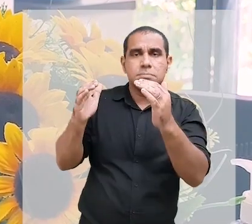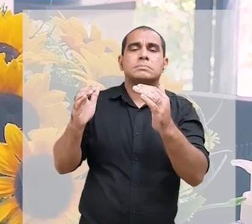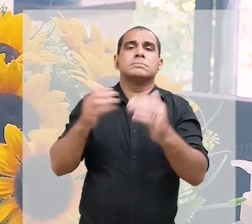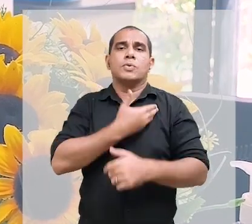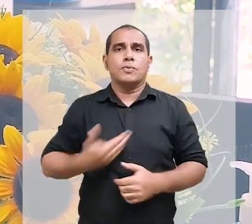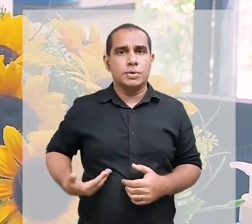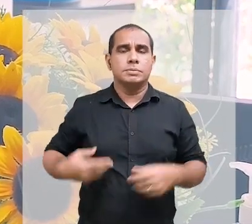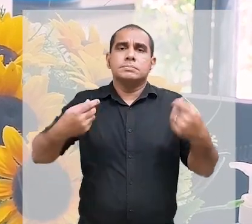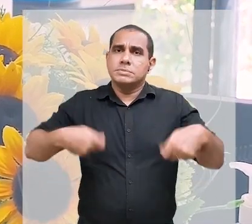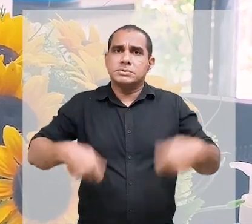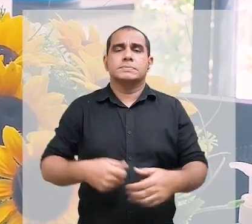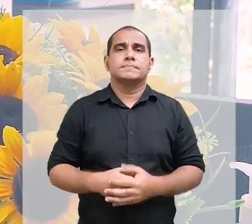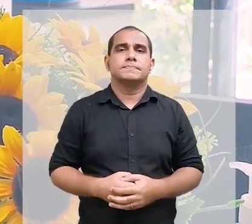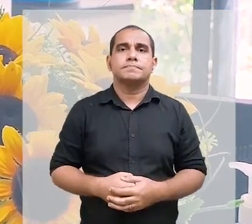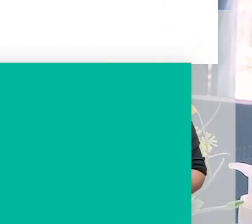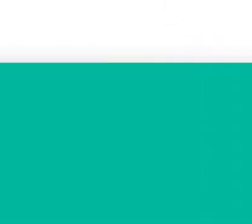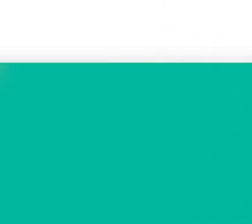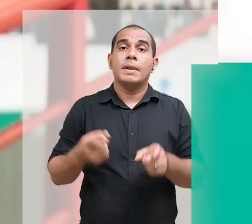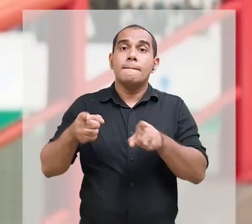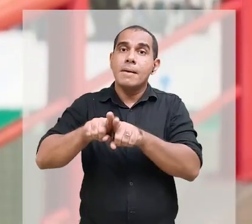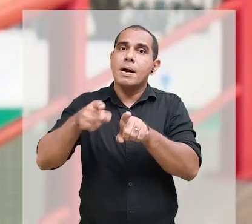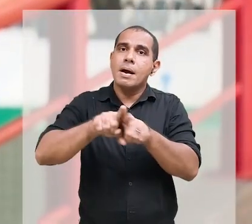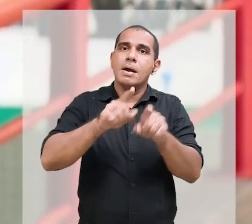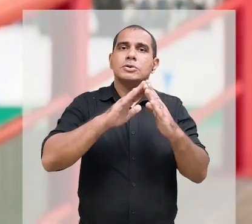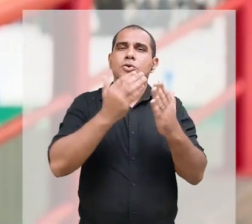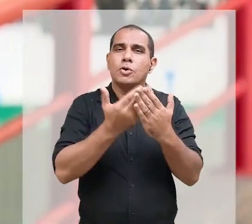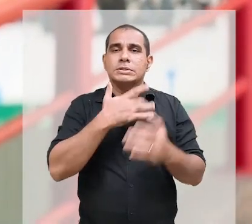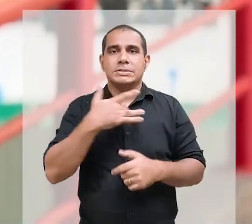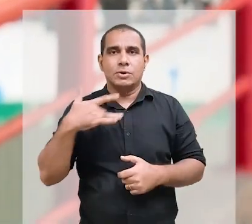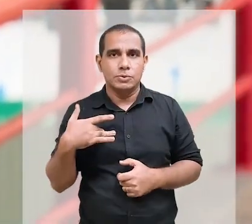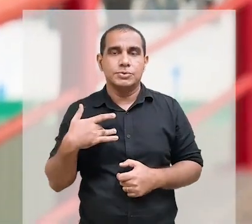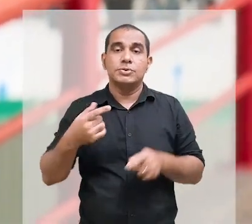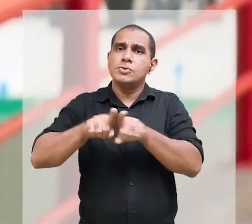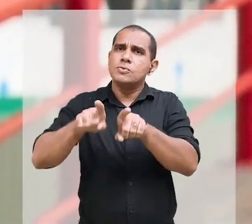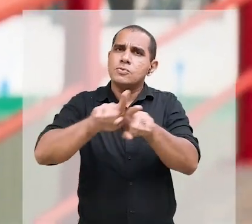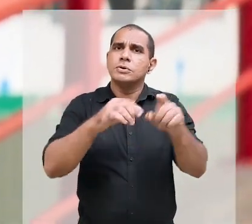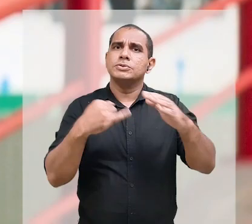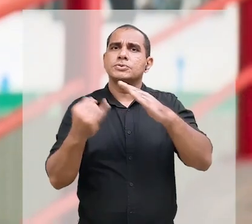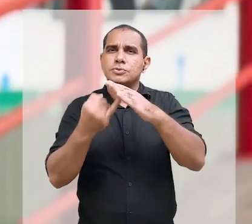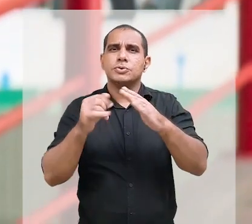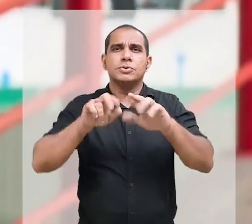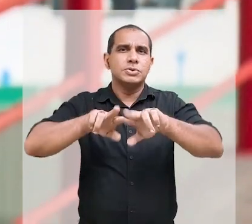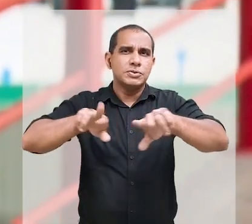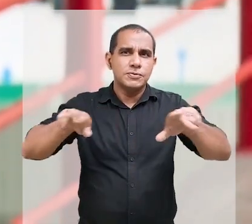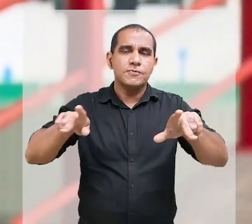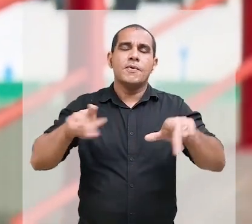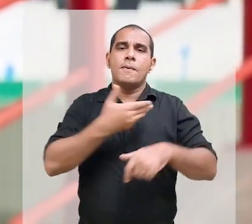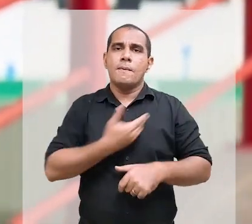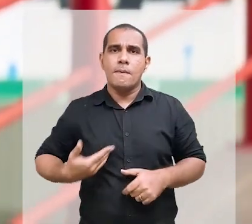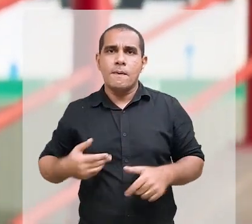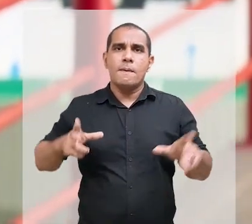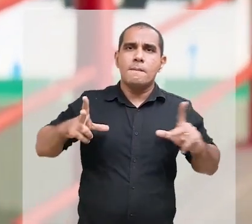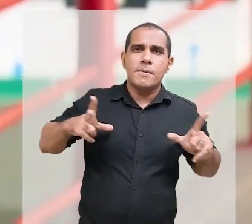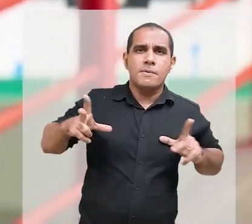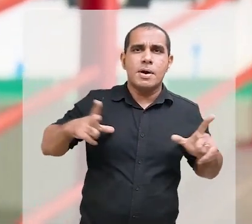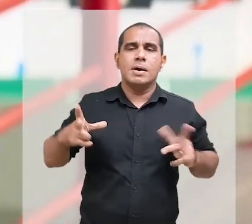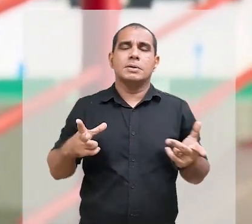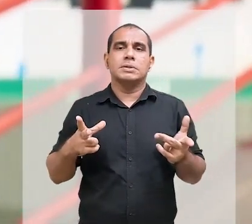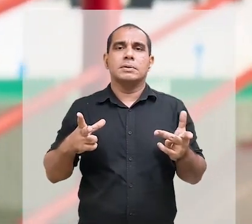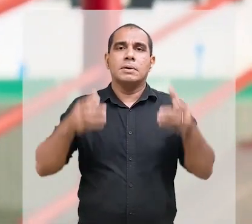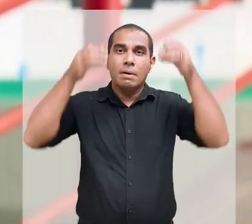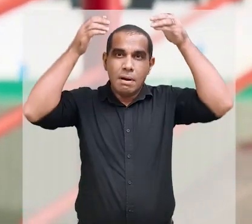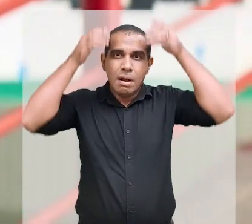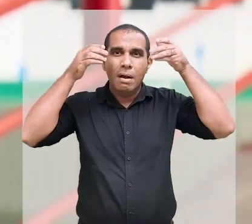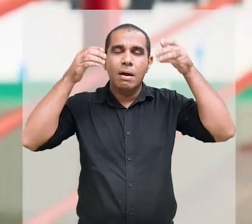exigidos pelo Conselho Estadual de Educação. Fruto de parceria entre a Escola de Saúde Pública do Ceará e outras instituições públicas e